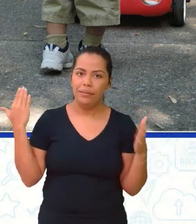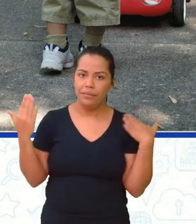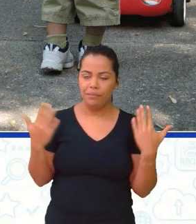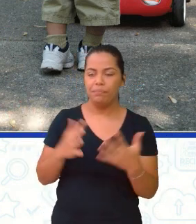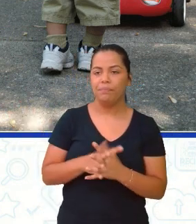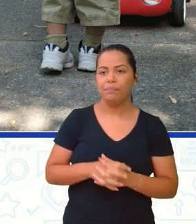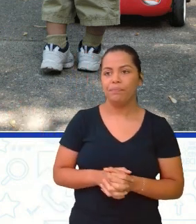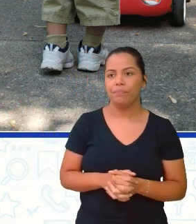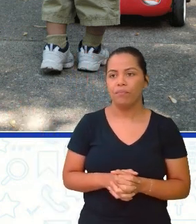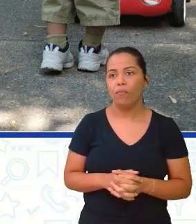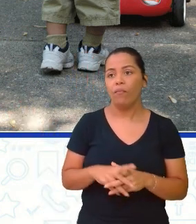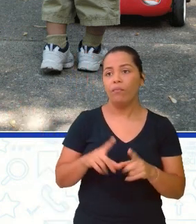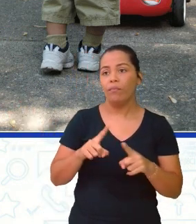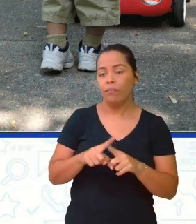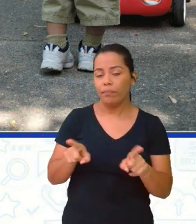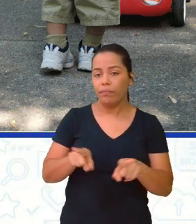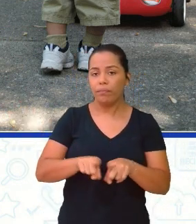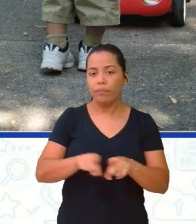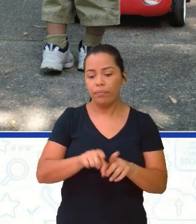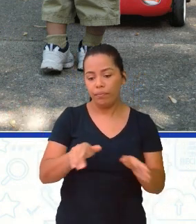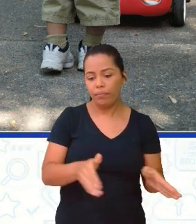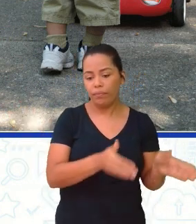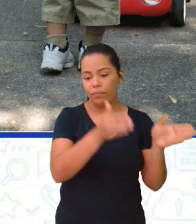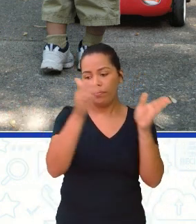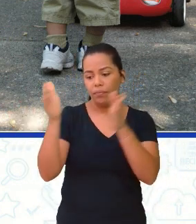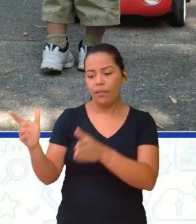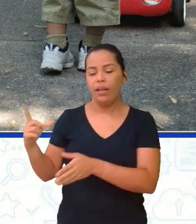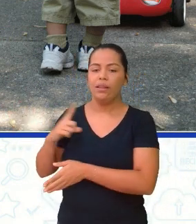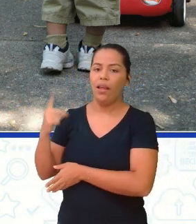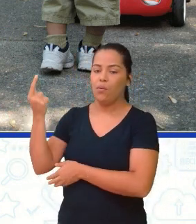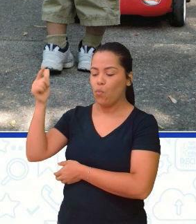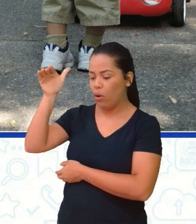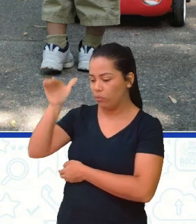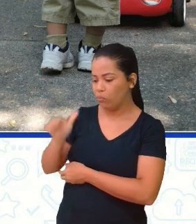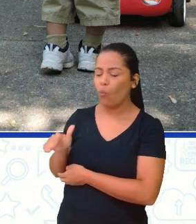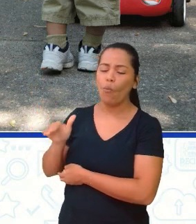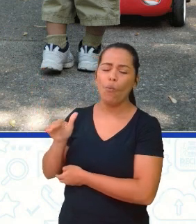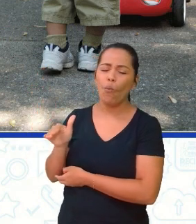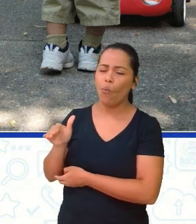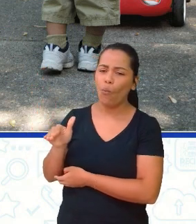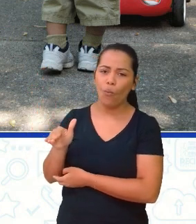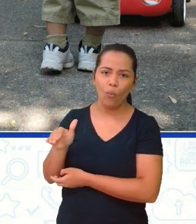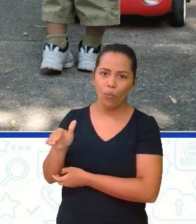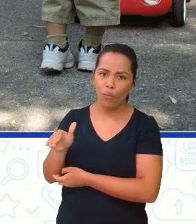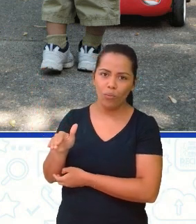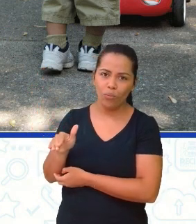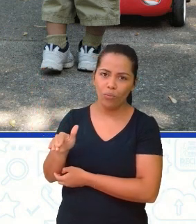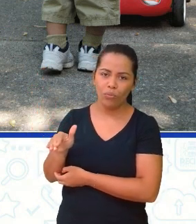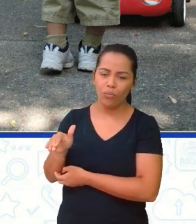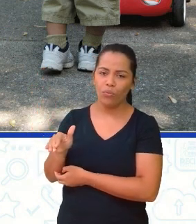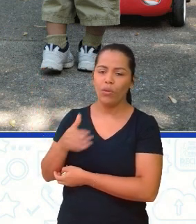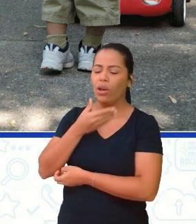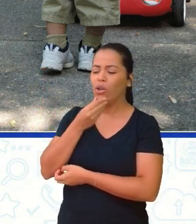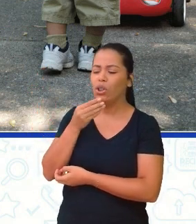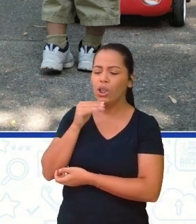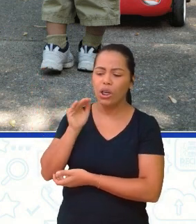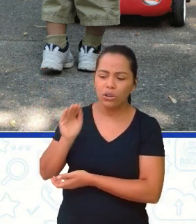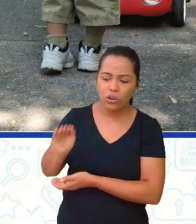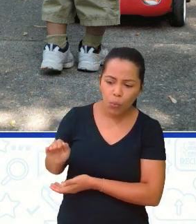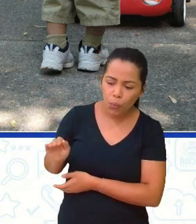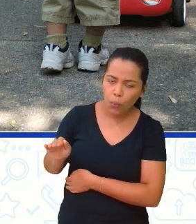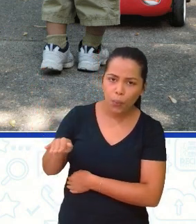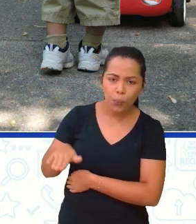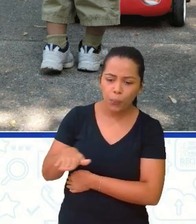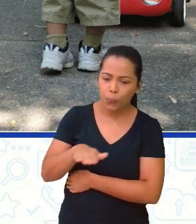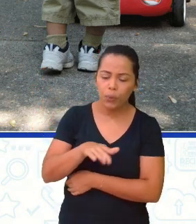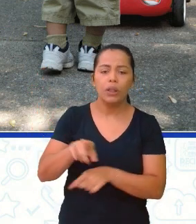Mas, também nessa mesma cena, eu tenho aí uma criança, né? Está aí empurrando um carrinho. Essa criança também está